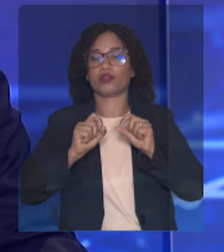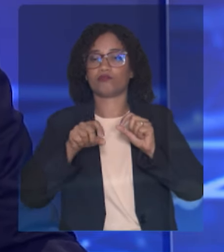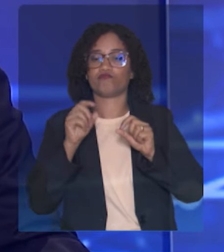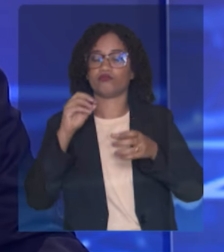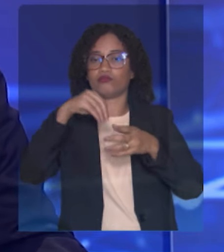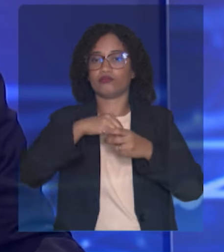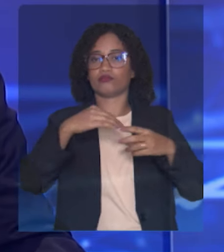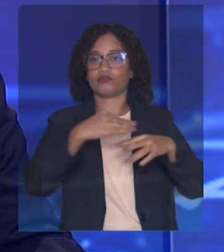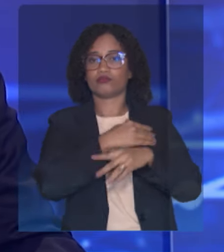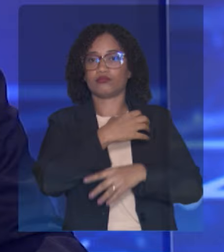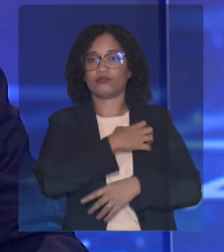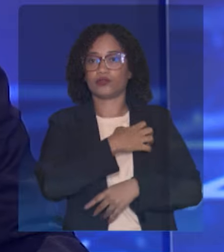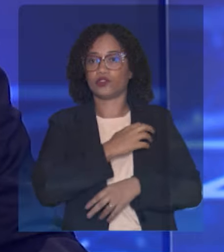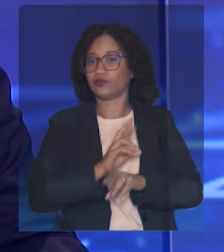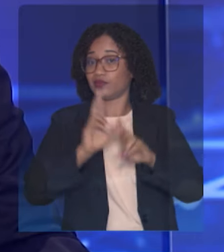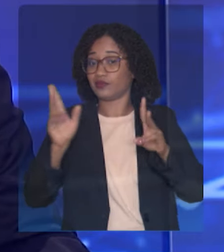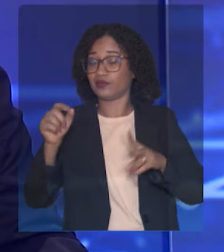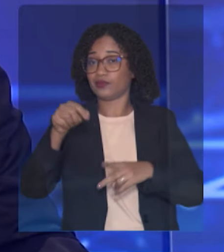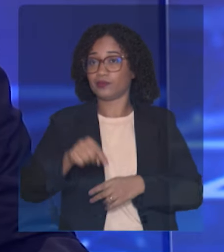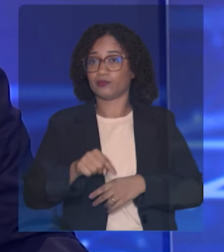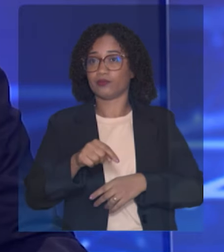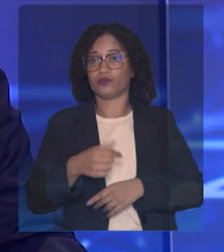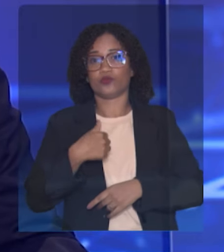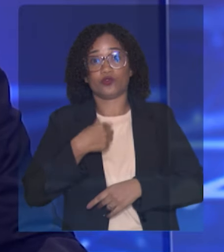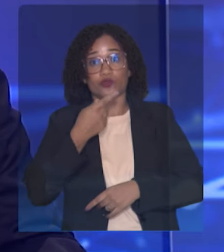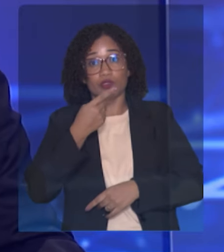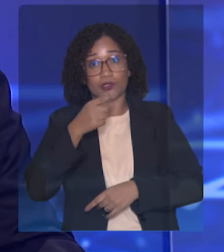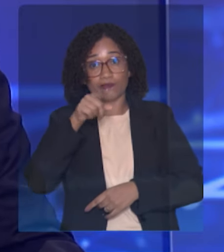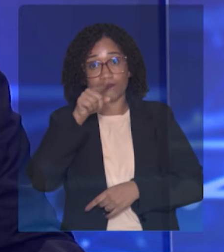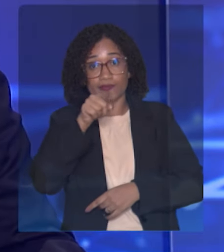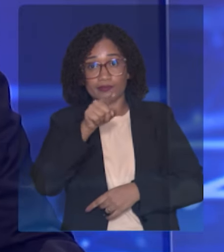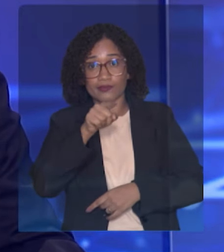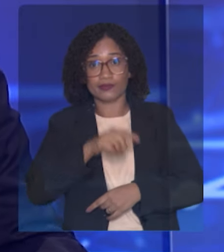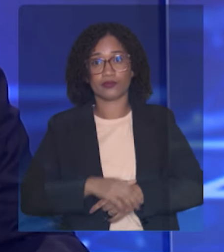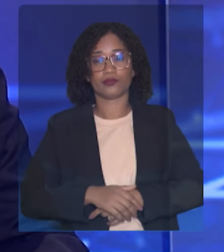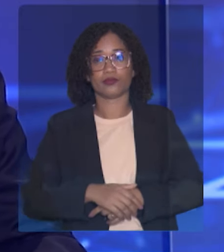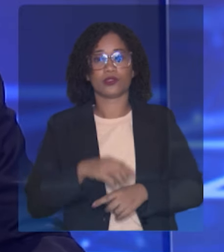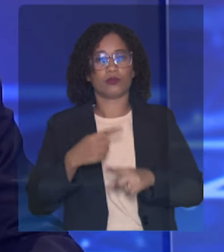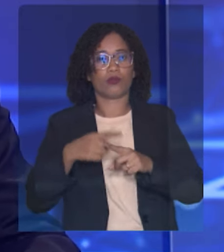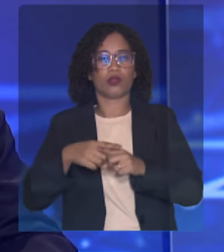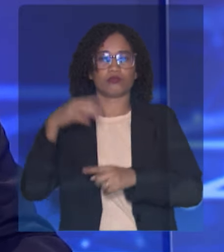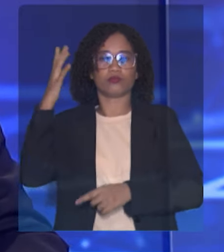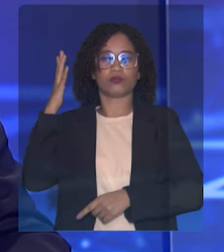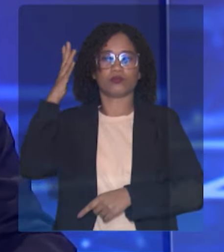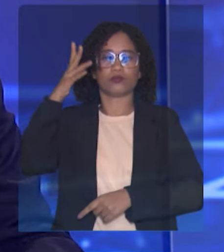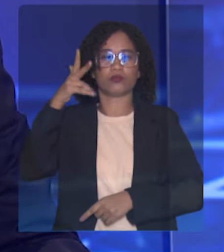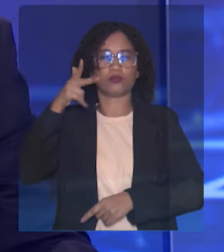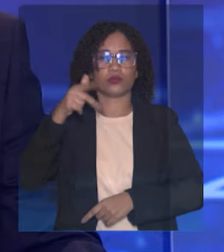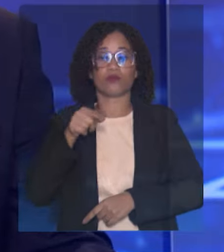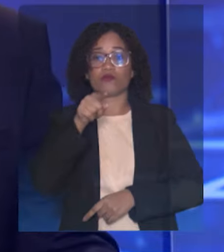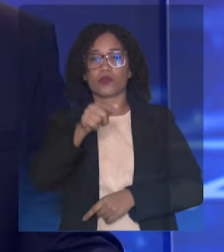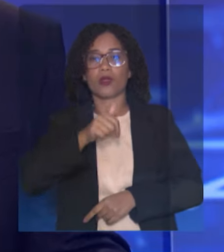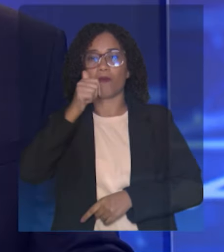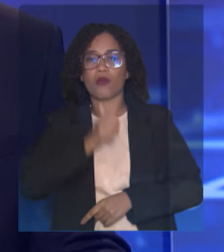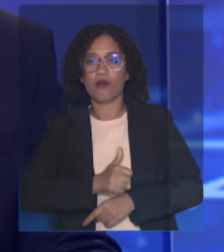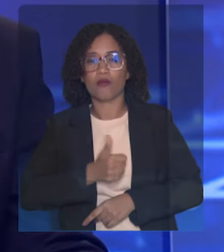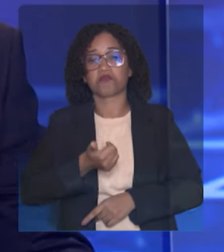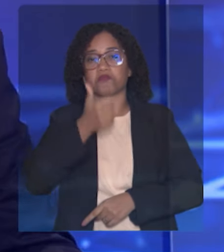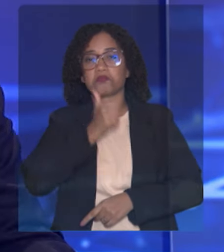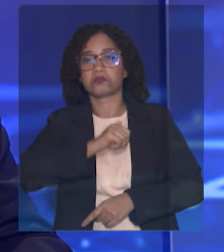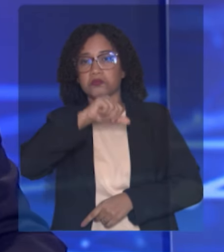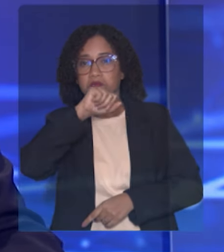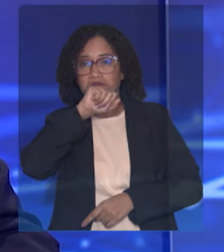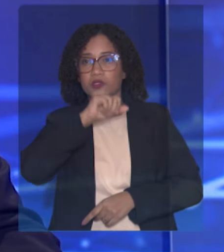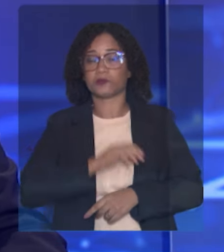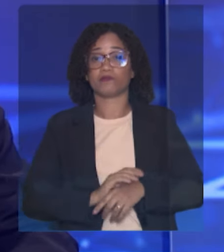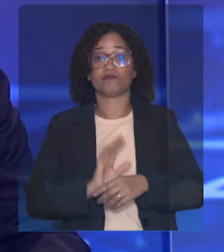estou me dirigindo a você, que fica todas as madrugadas, você mãe, mulher, nas filas dos postos de saúde, aguardando o agendamento